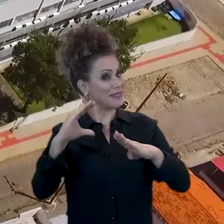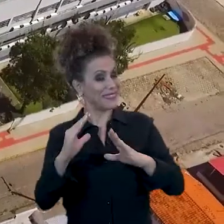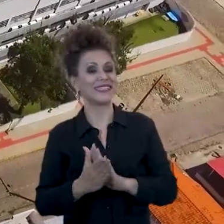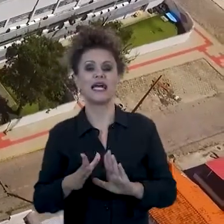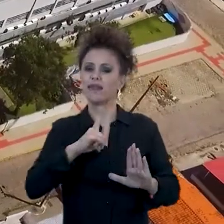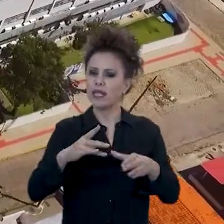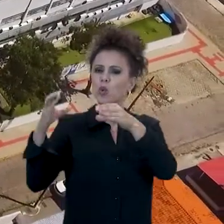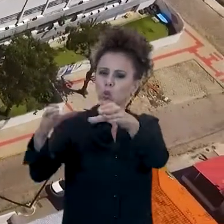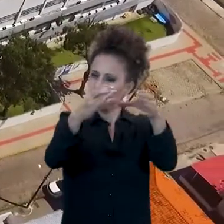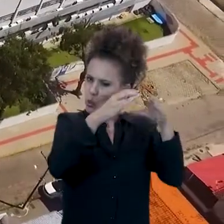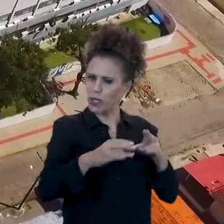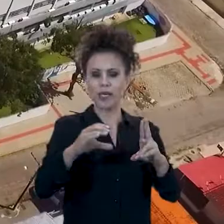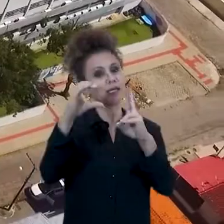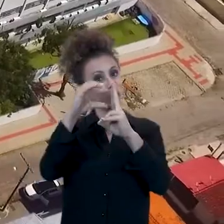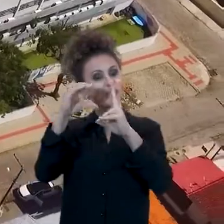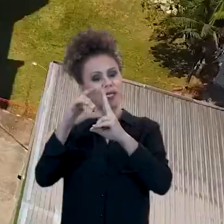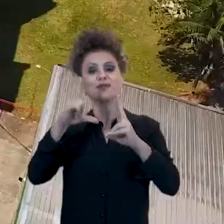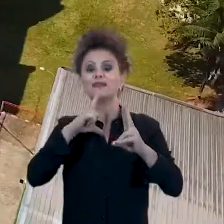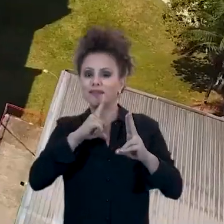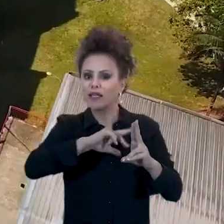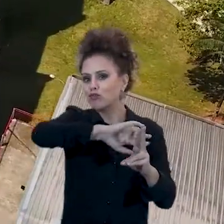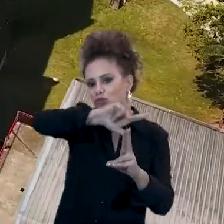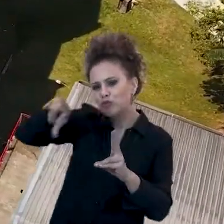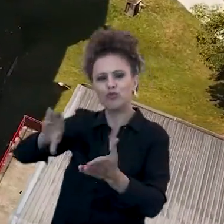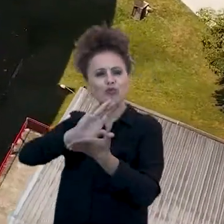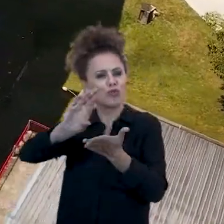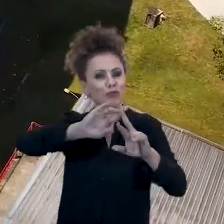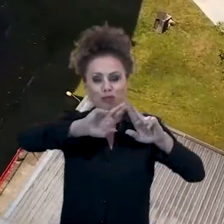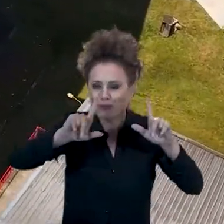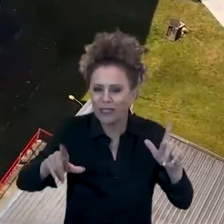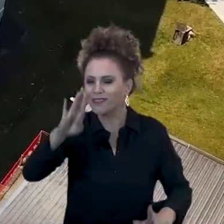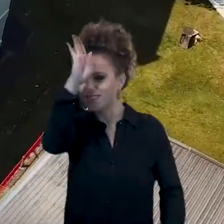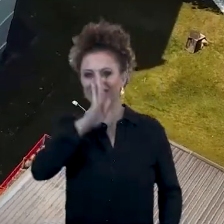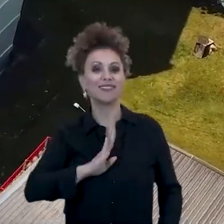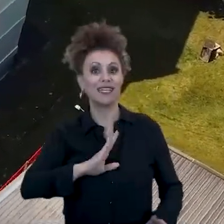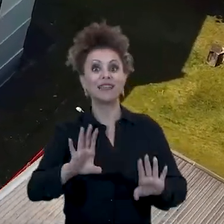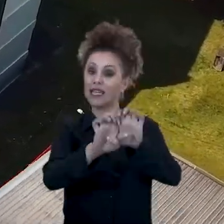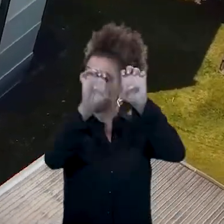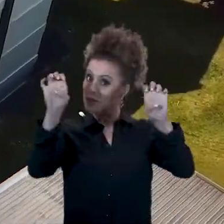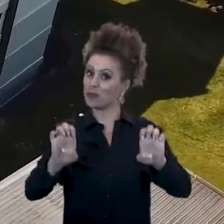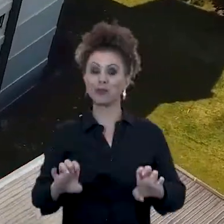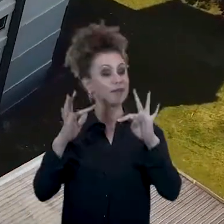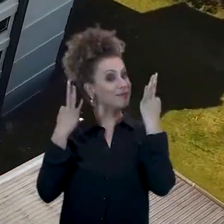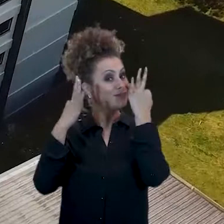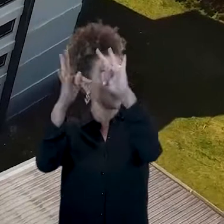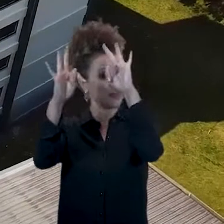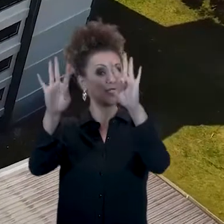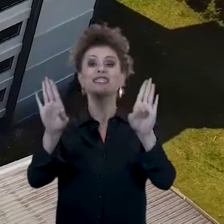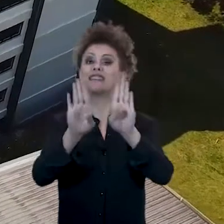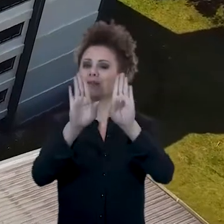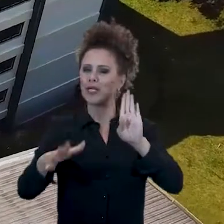Catarina. Os centros da UDESC oferecem uma rede diversificada de cursos, que são gratuitos, têm estruturas tecnológicas